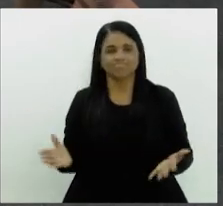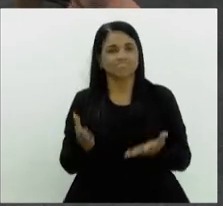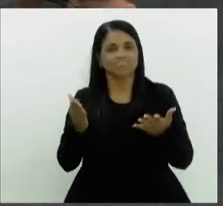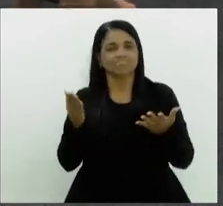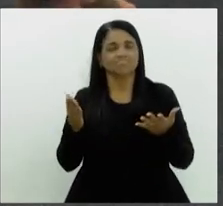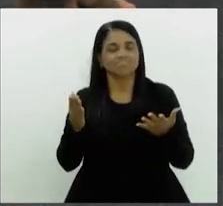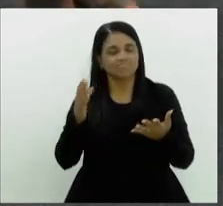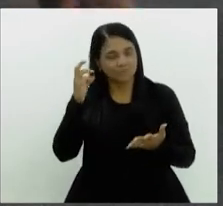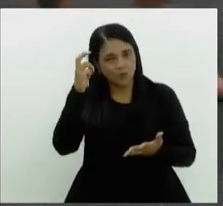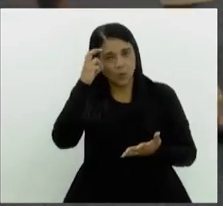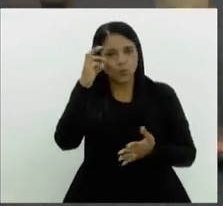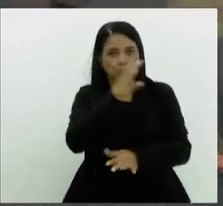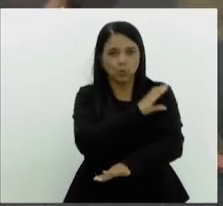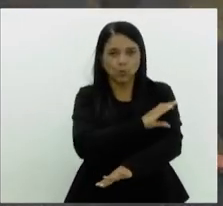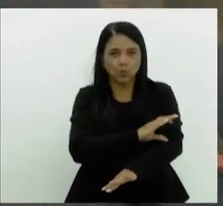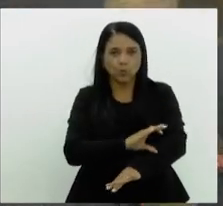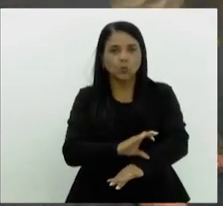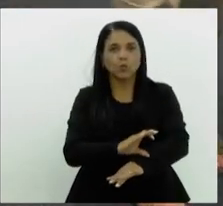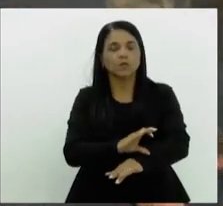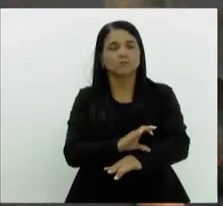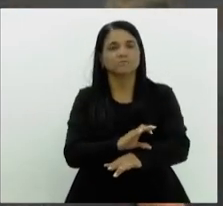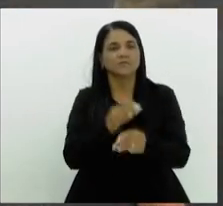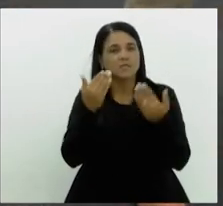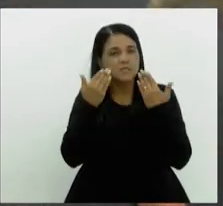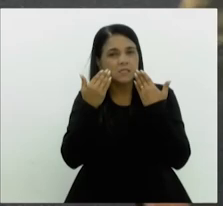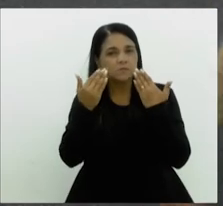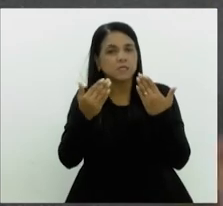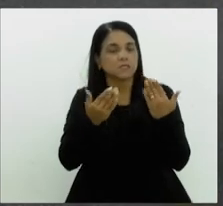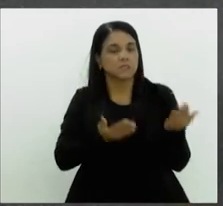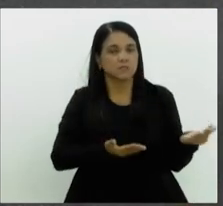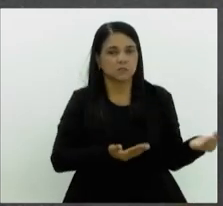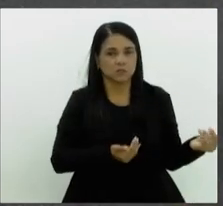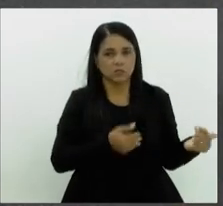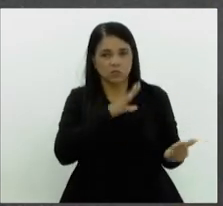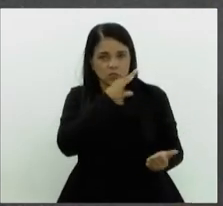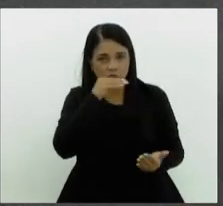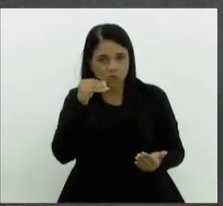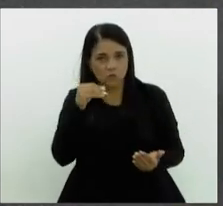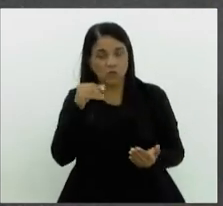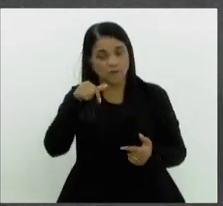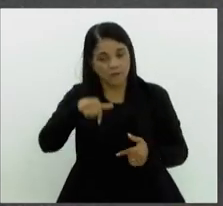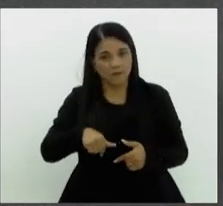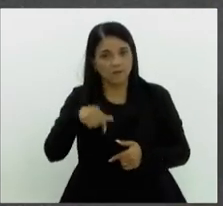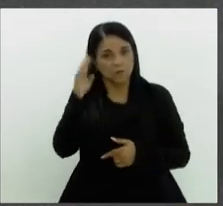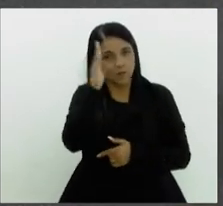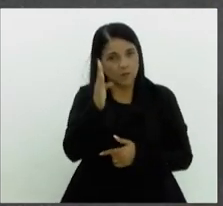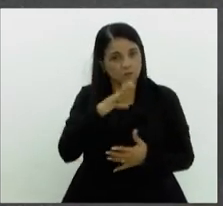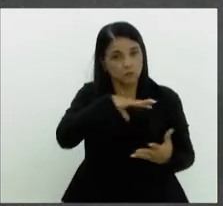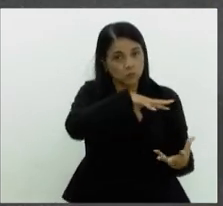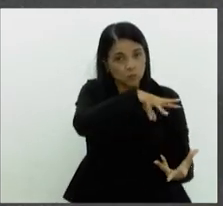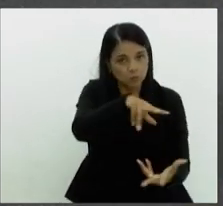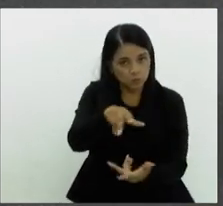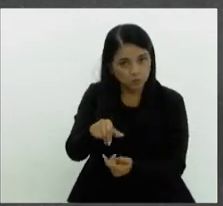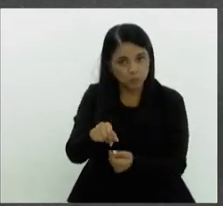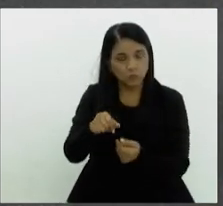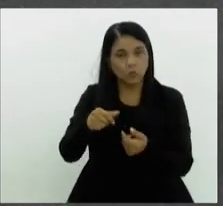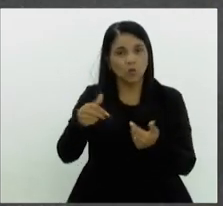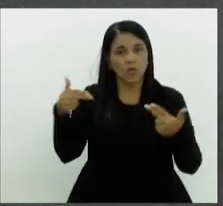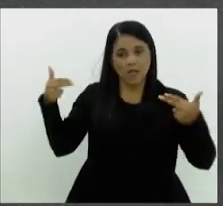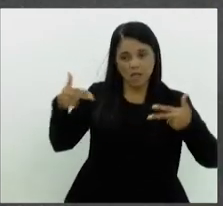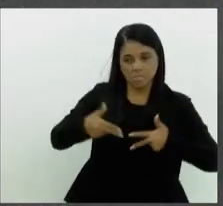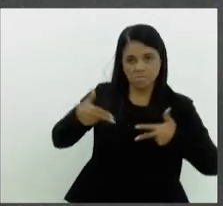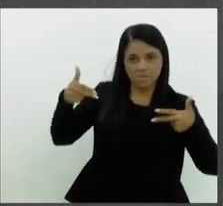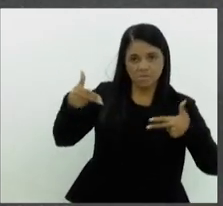culturais que é a de maior expressão da nossa juventude hoje, não só aqui no Brasil, mas no mundo, que é o hip hop e seus